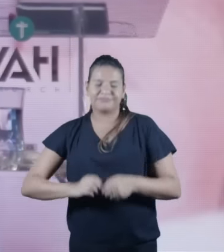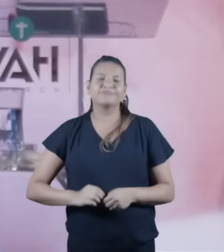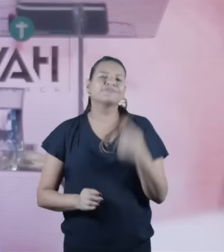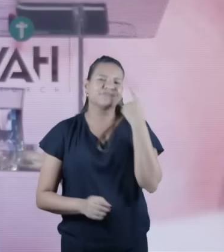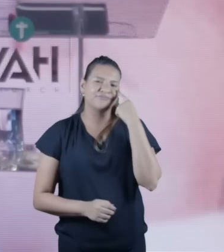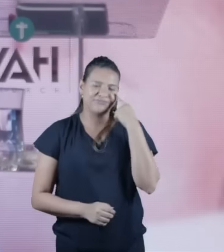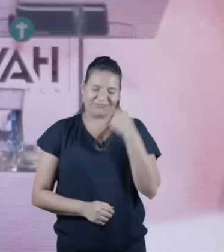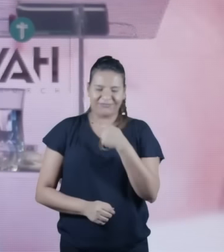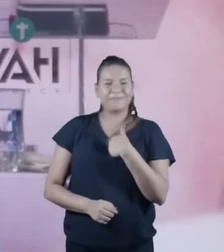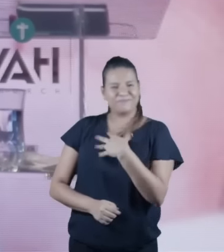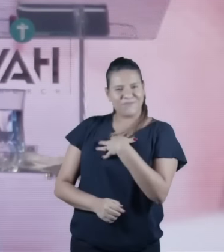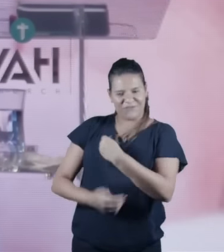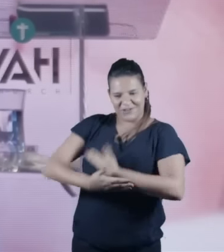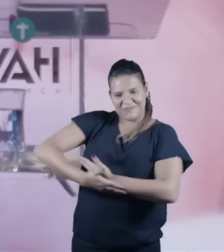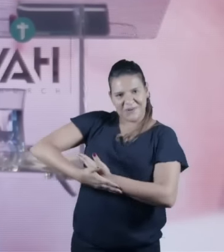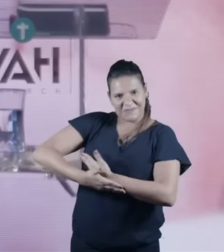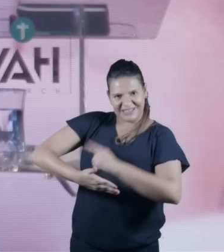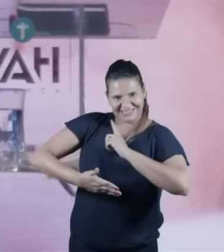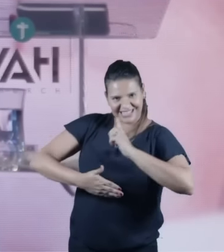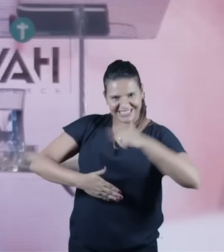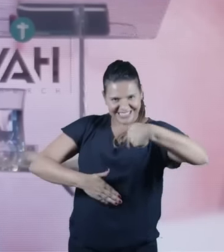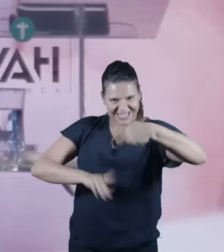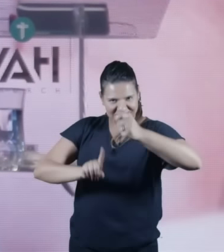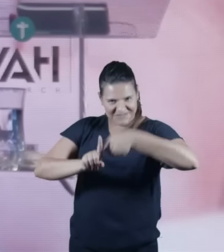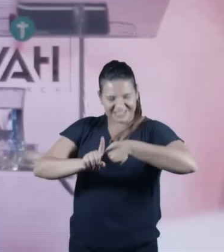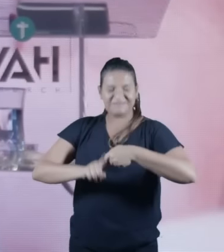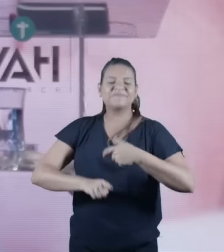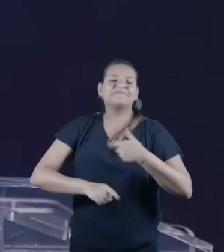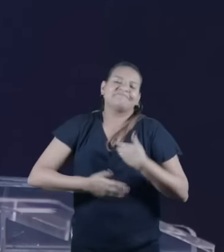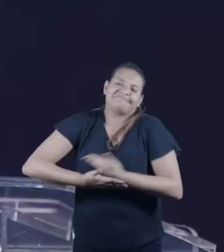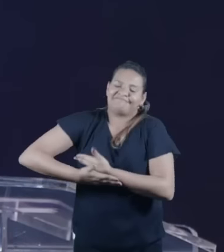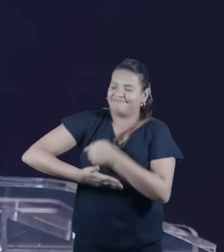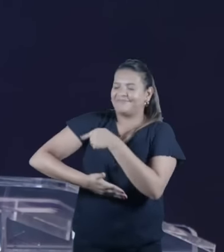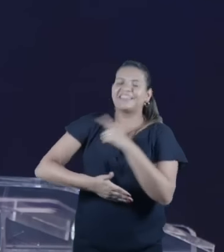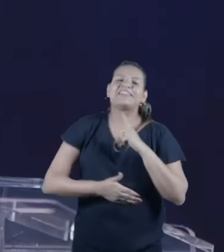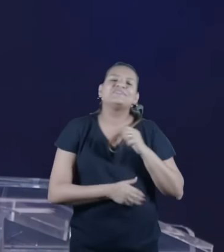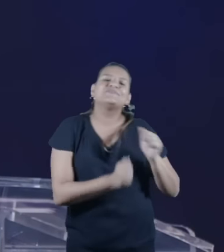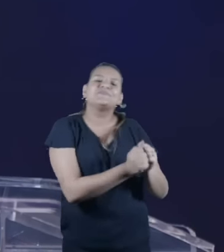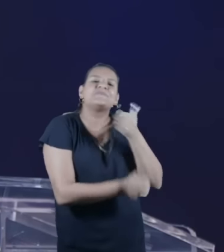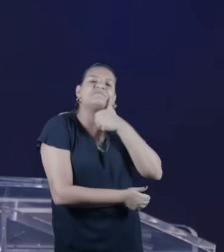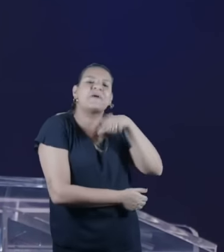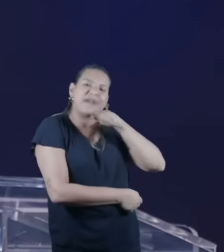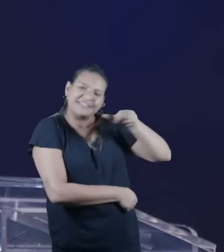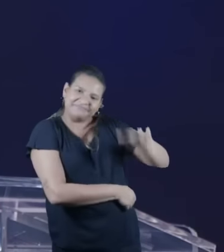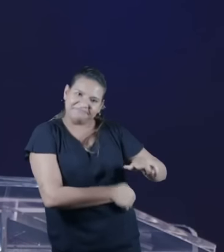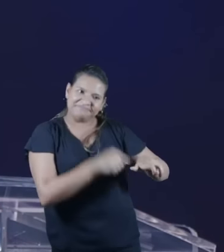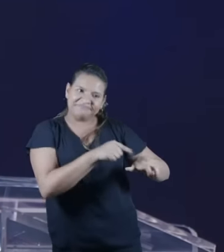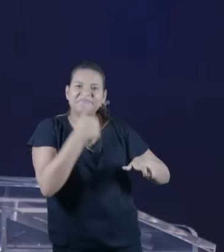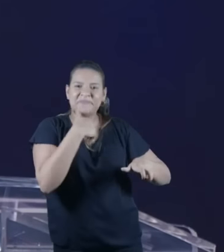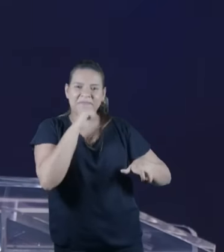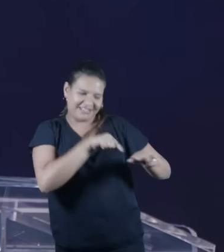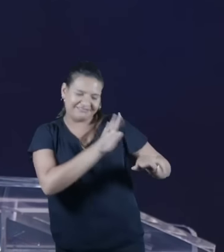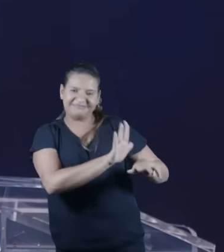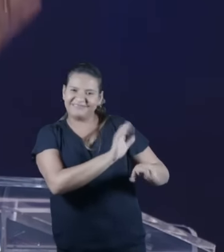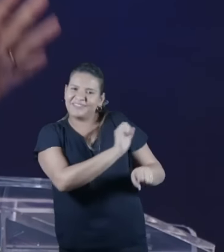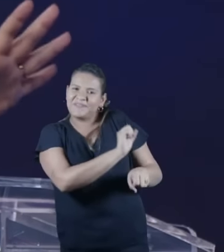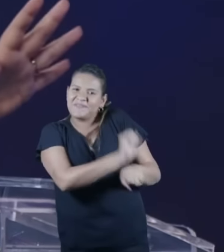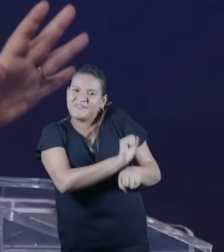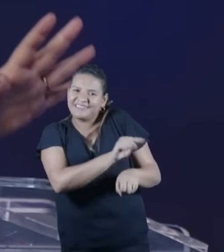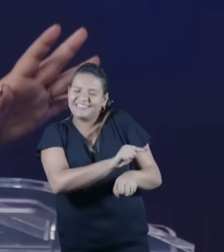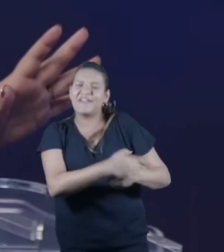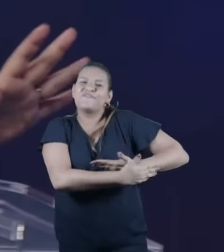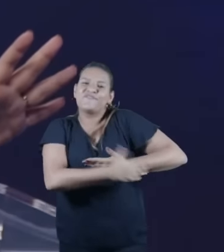mãe. Minha mãe não gosta muito de aparecer, mas ela está sempre me apoiando, sempre comigo. Então, obrigada, mãe. Eu imagino que tu deve estar assistindo